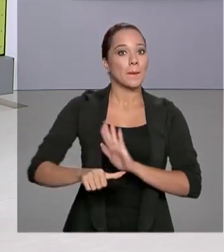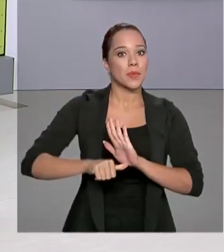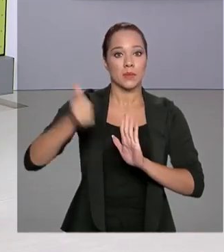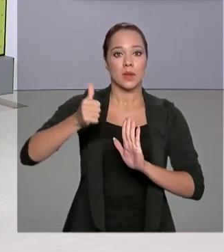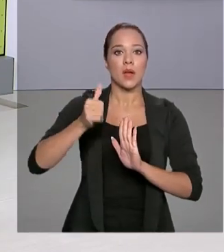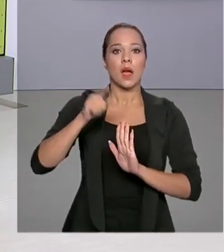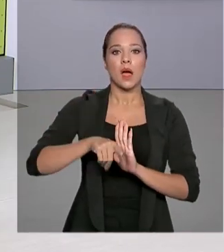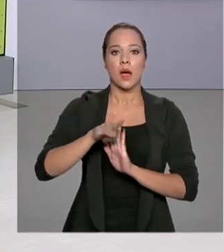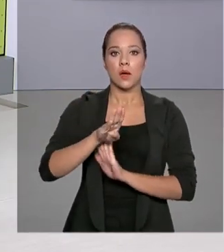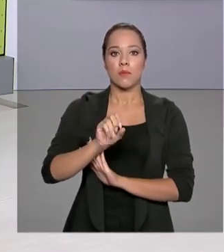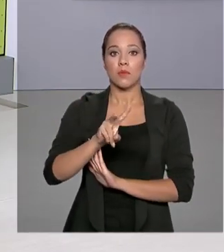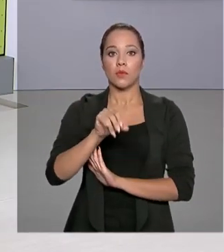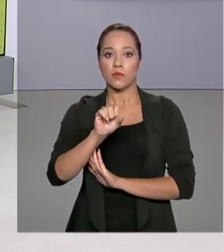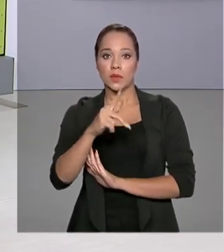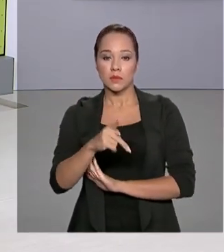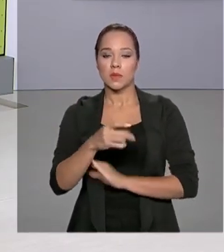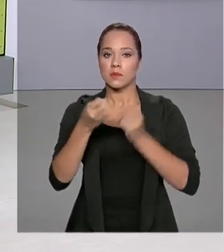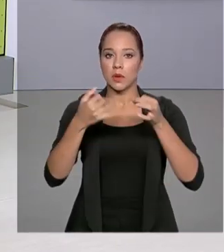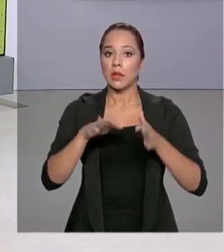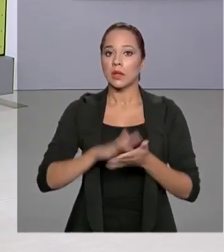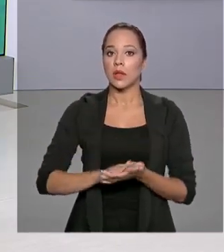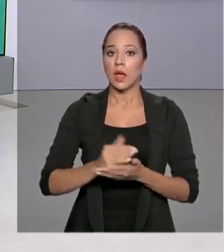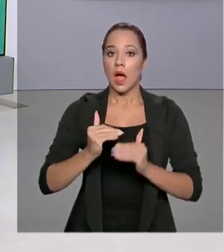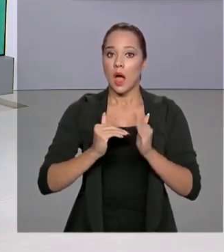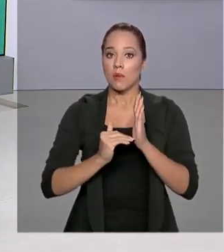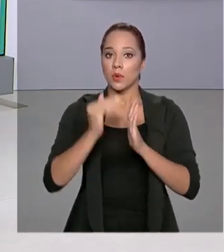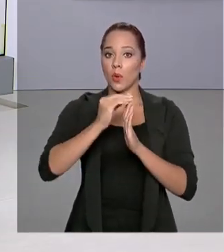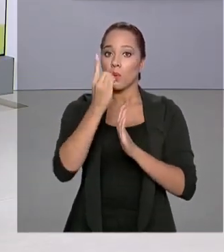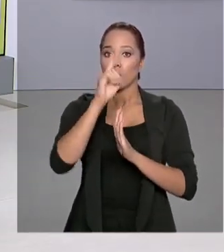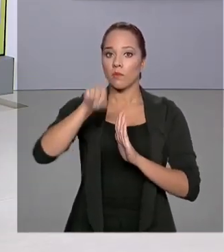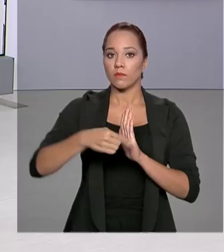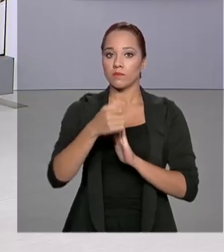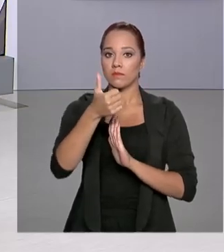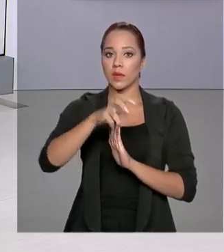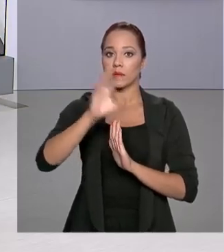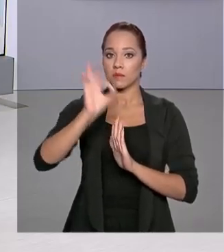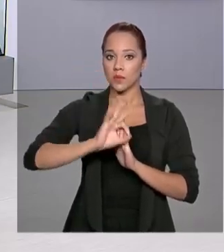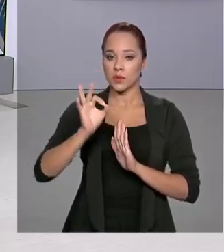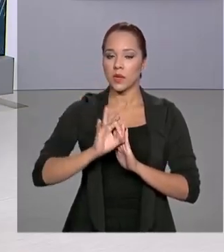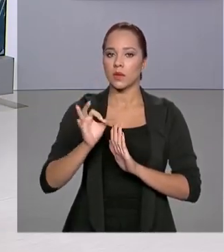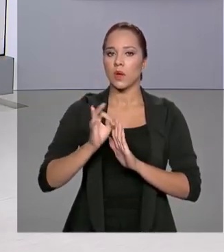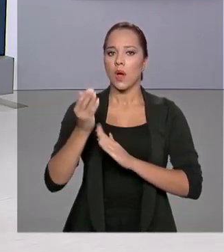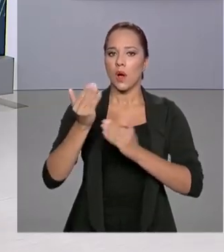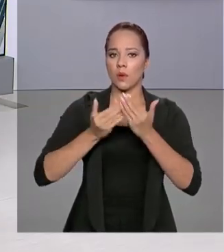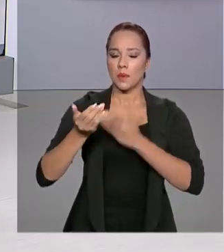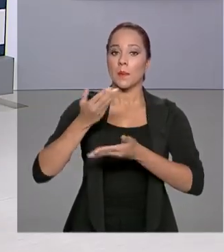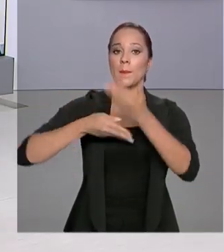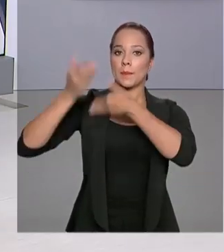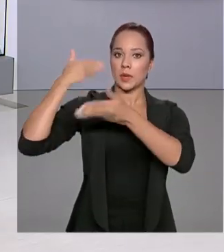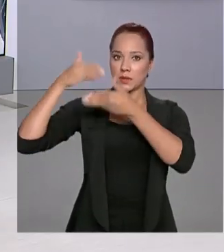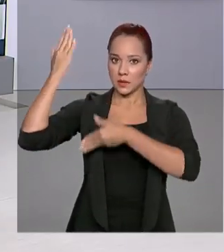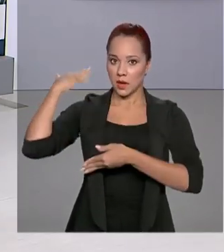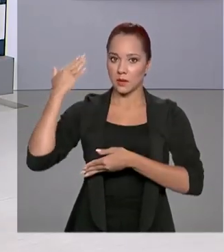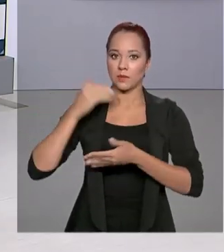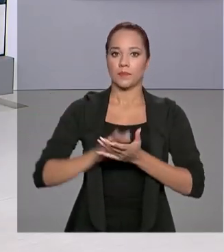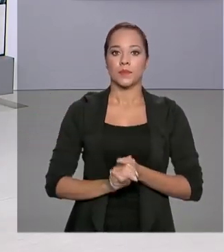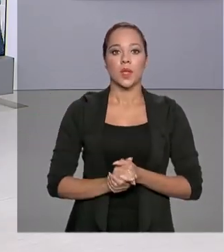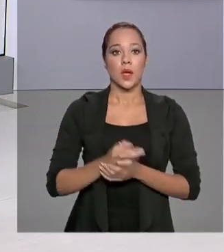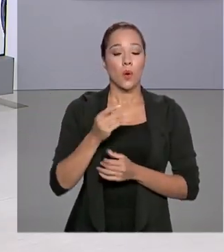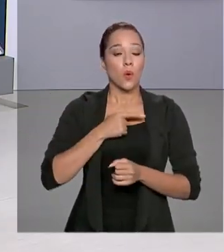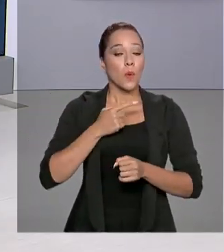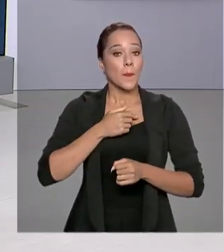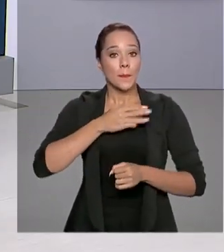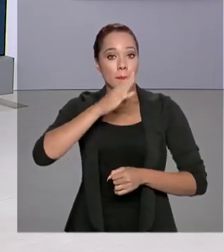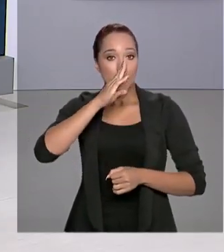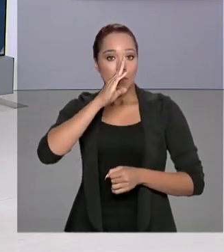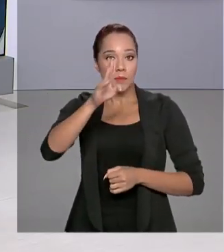Ibovespa, foi uma alta de 1,15% em relação ao pregão anterior. O recorde até então